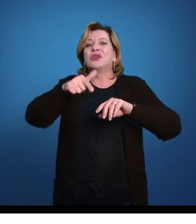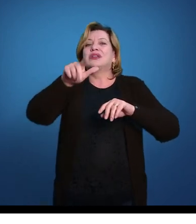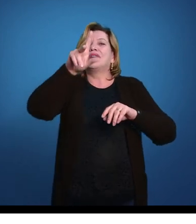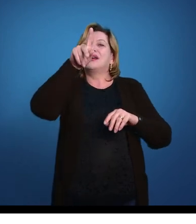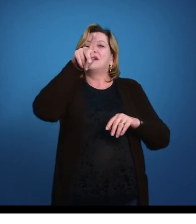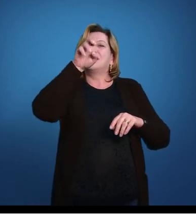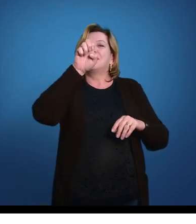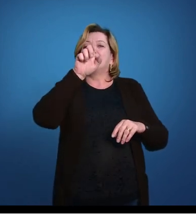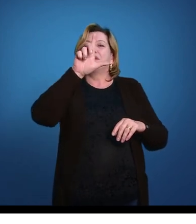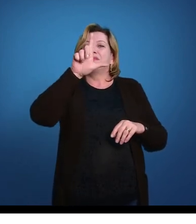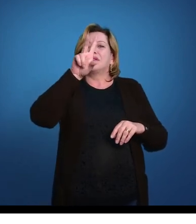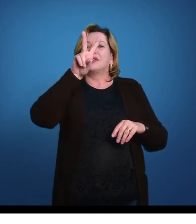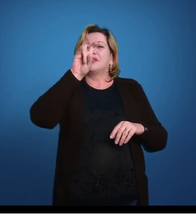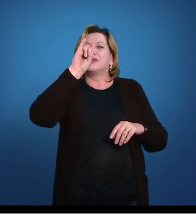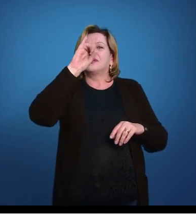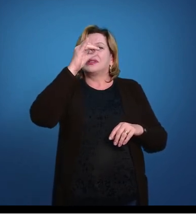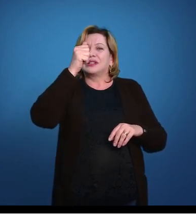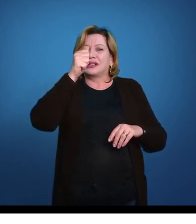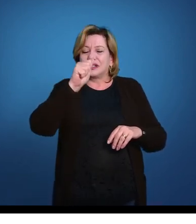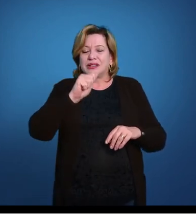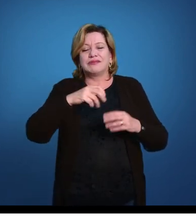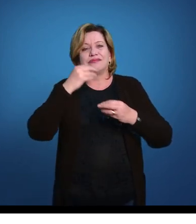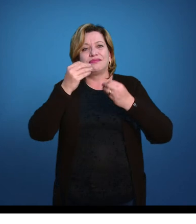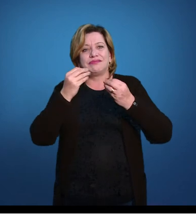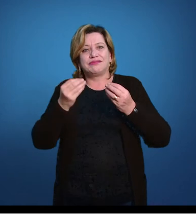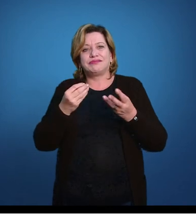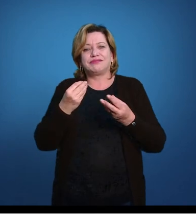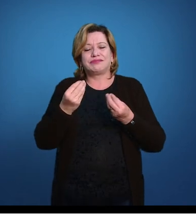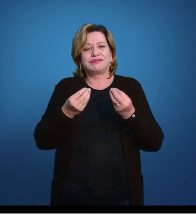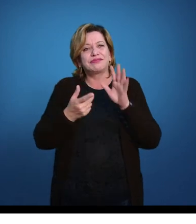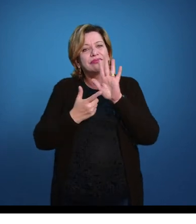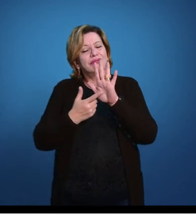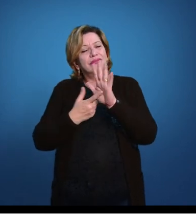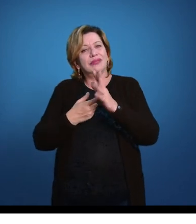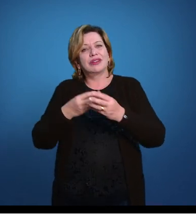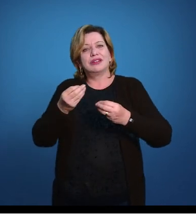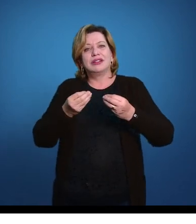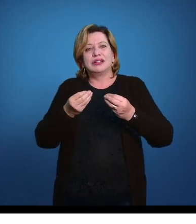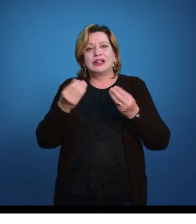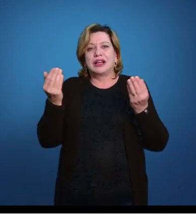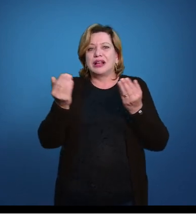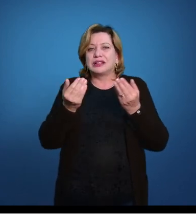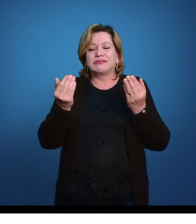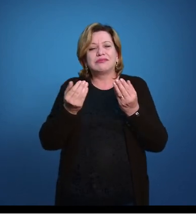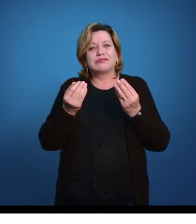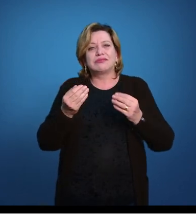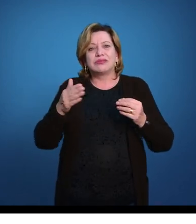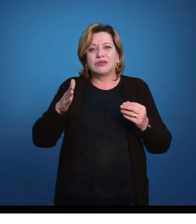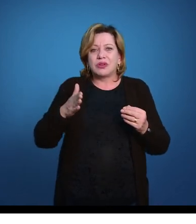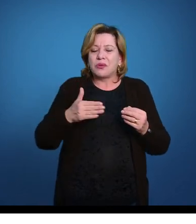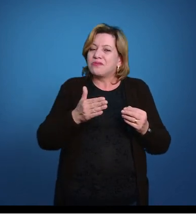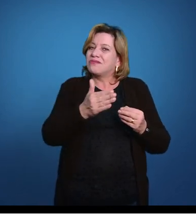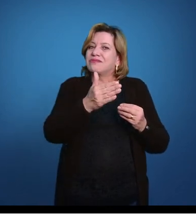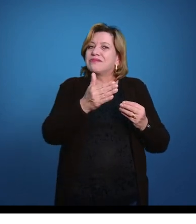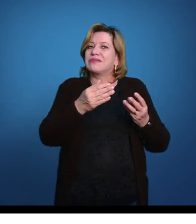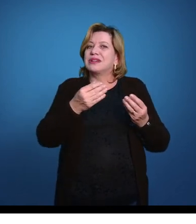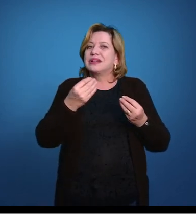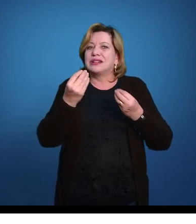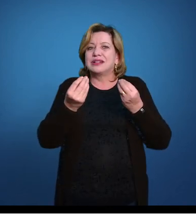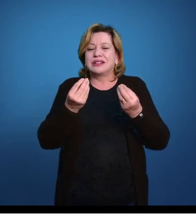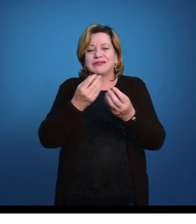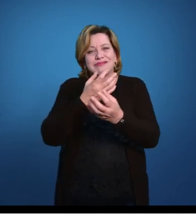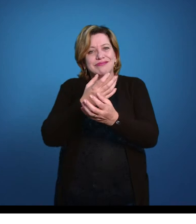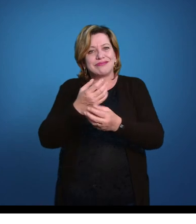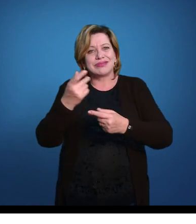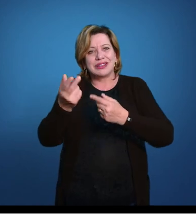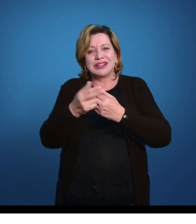também já homóloga às pernas dos animais tetrápodos, né? Dos vertebrados terrestres. Então, agora, o nosso vertebradozinho